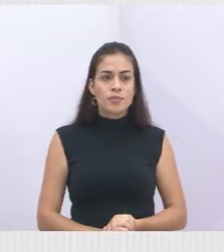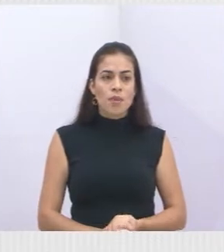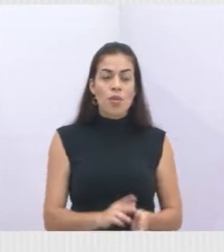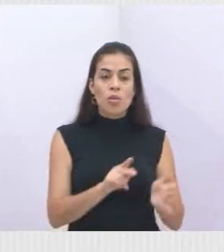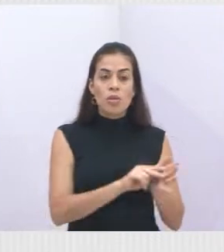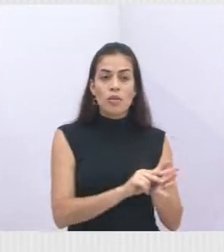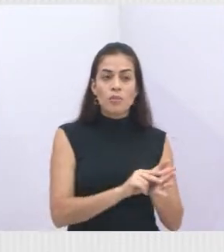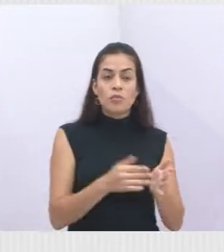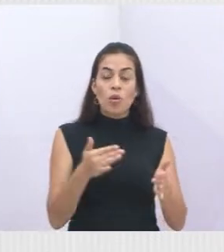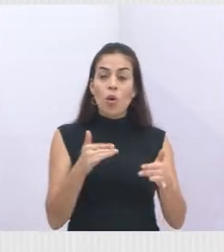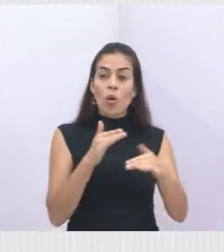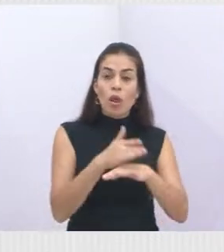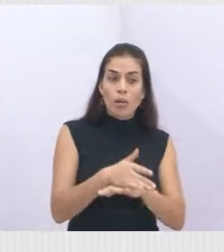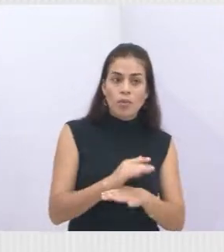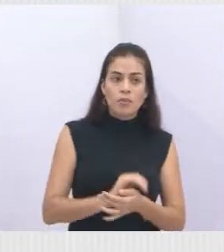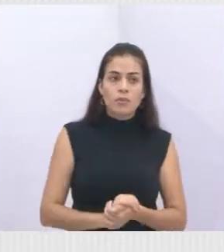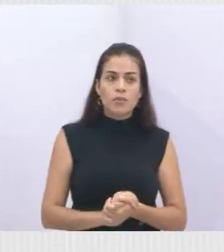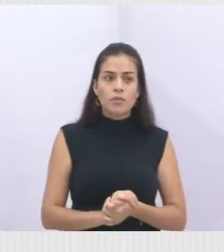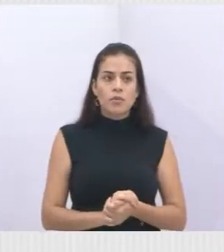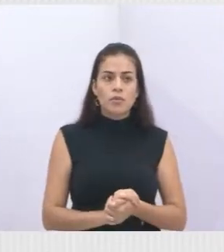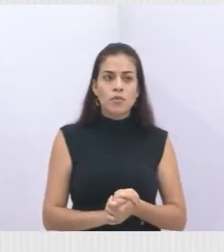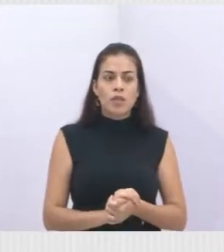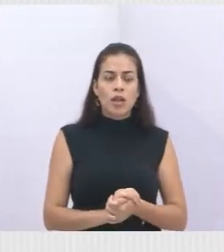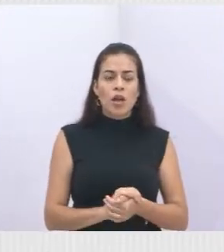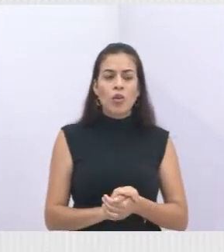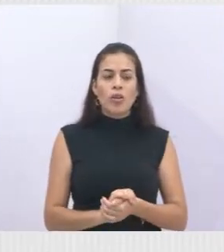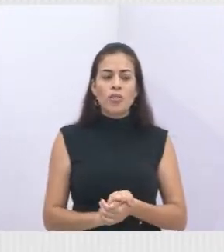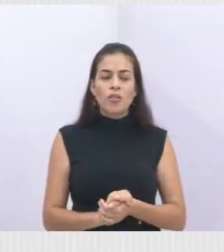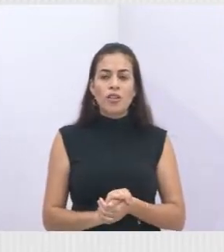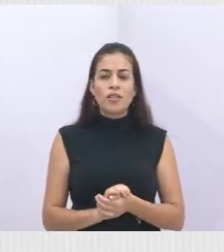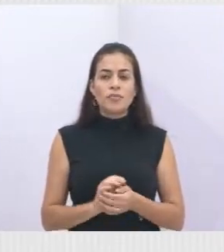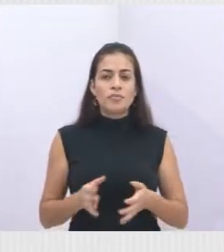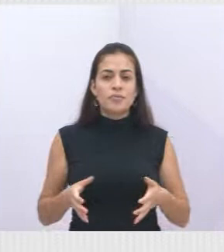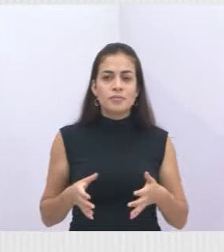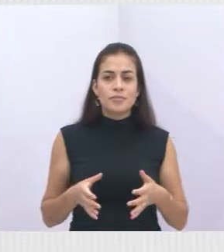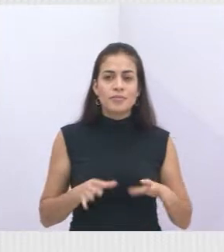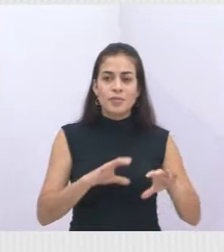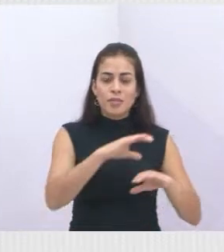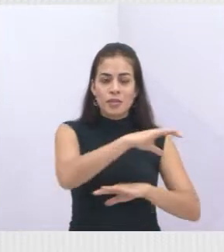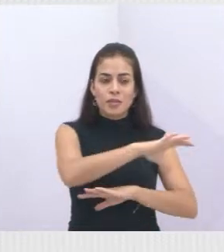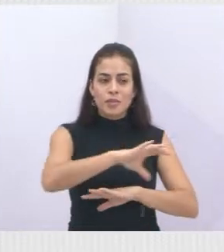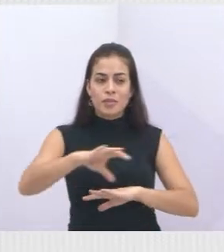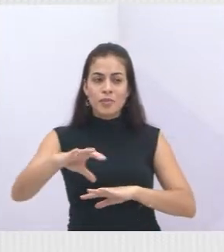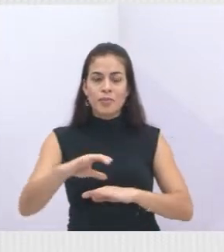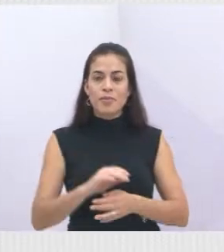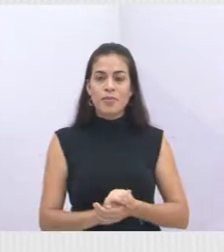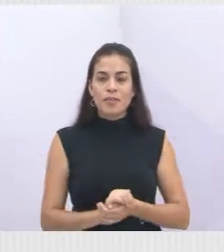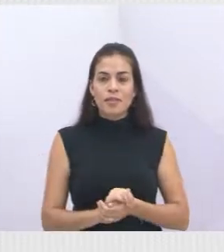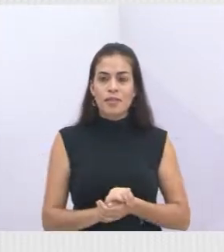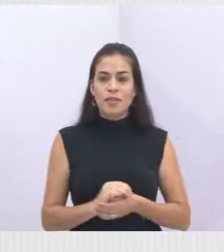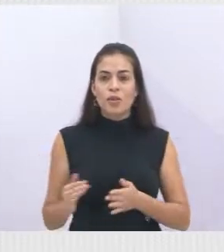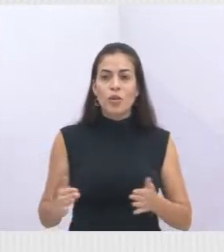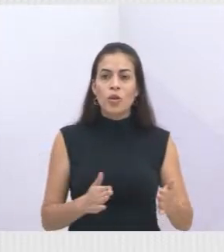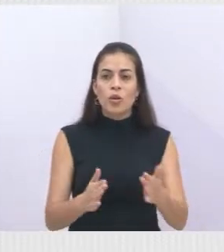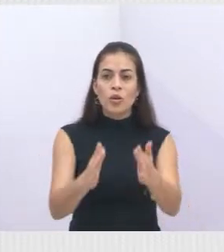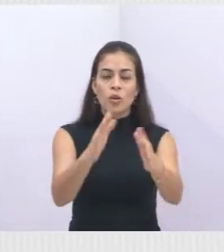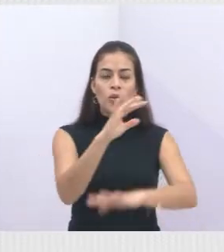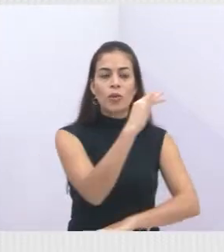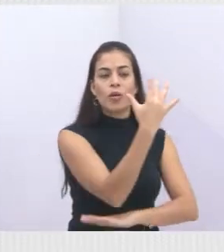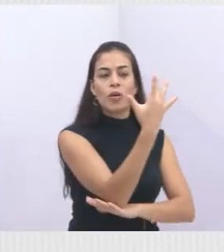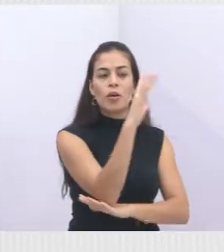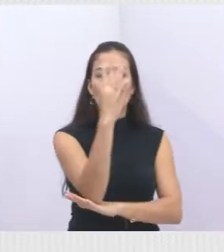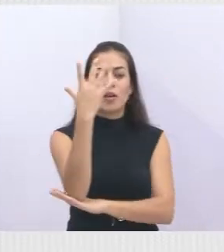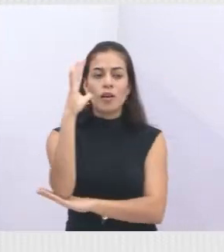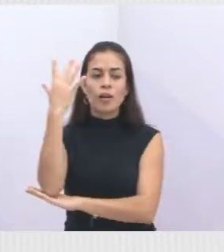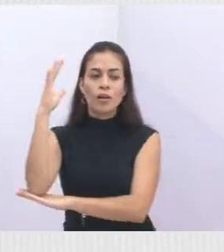Associação Corredora Ecológica do Vale do Paraíba. É um trabalho que está sendo desenvolvido